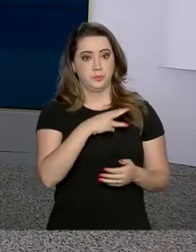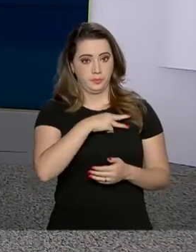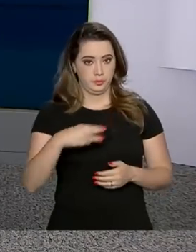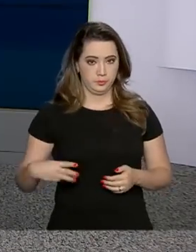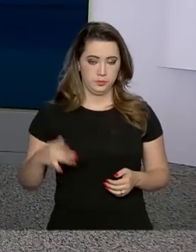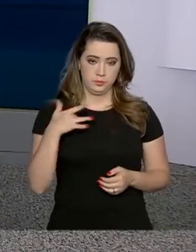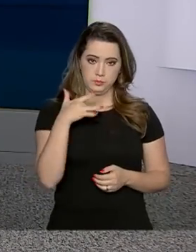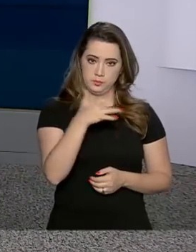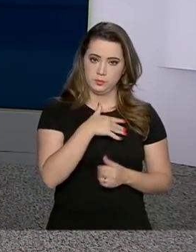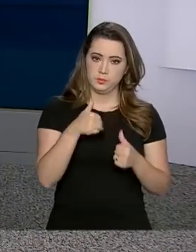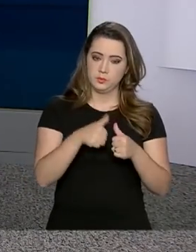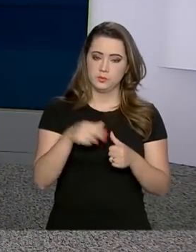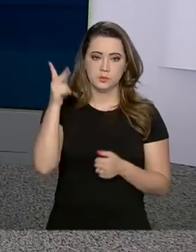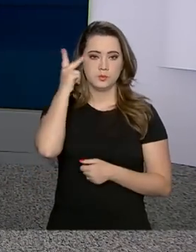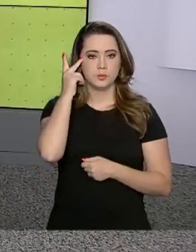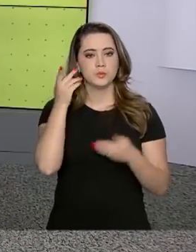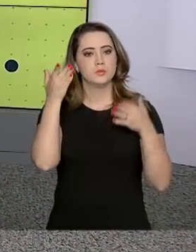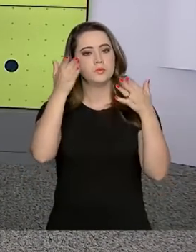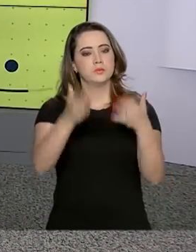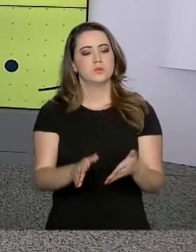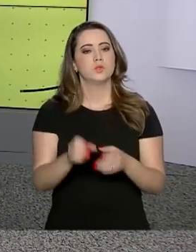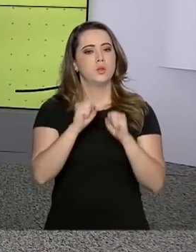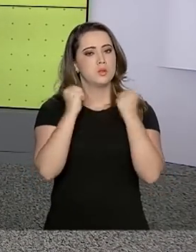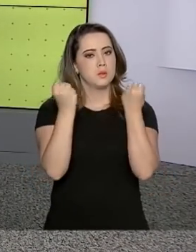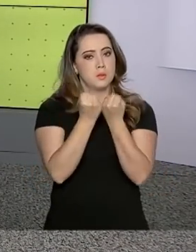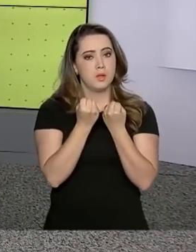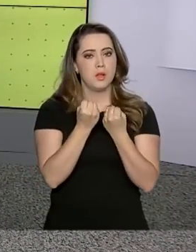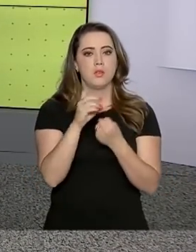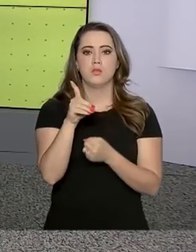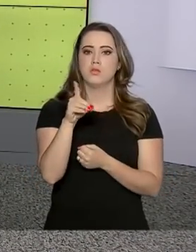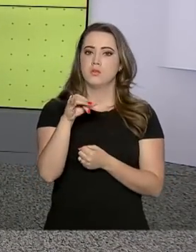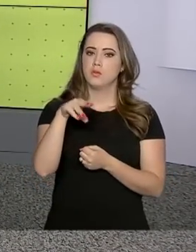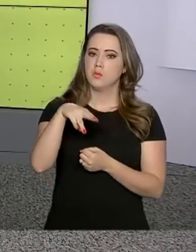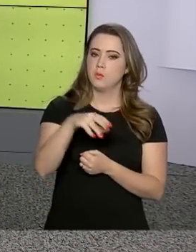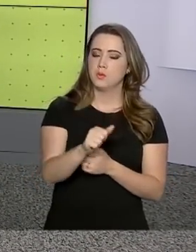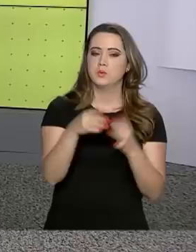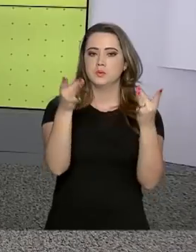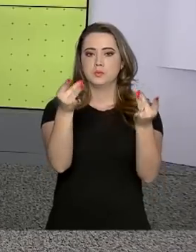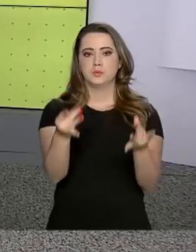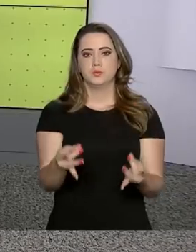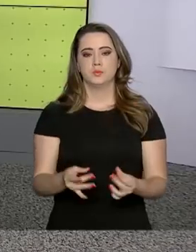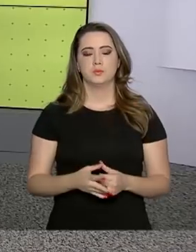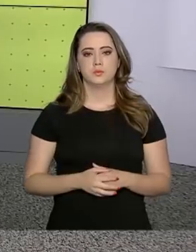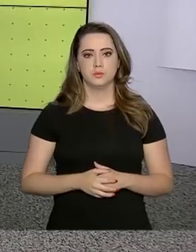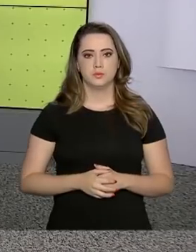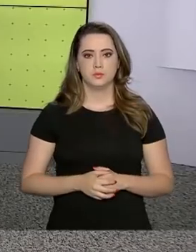Mandetta, esteve em São Paulo para participar de um seminário. Dimas Soudi tem as informações.